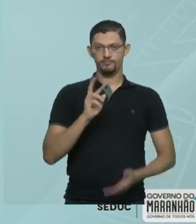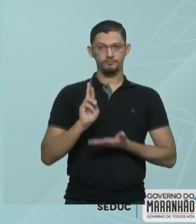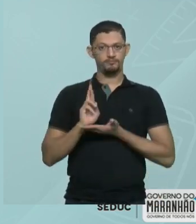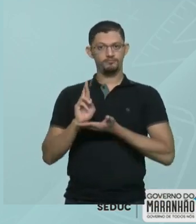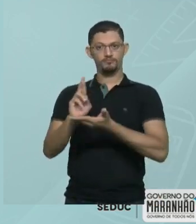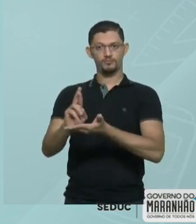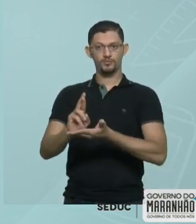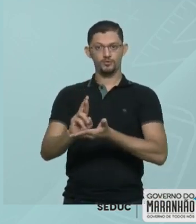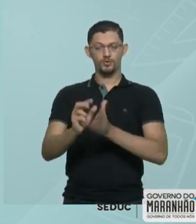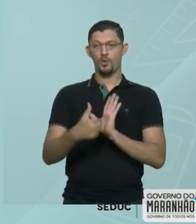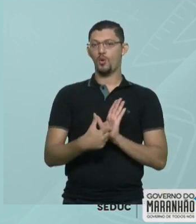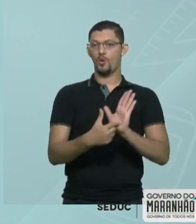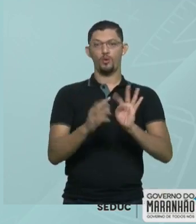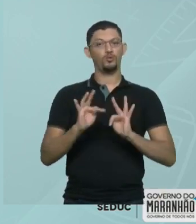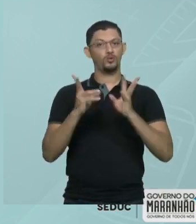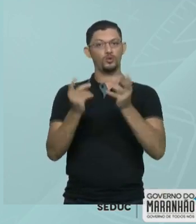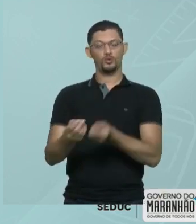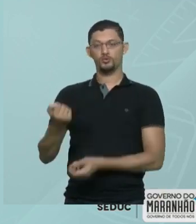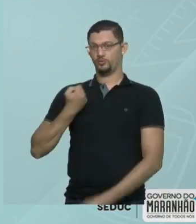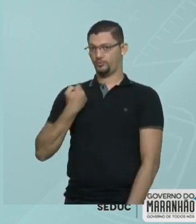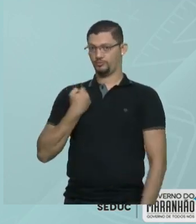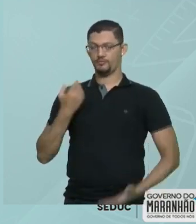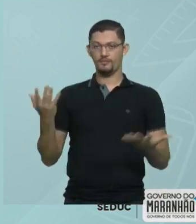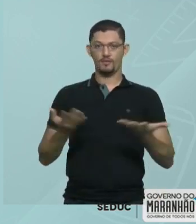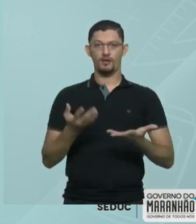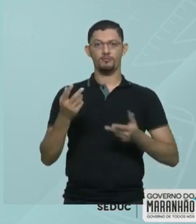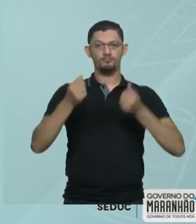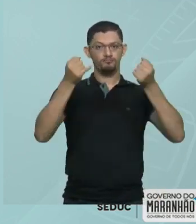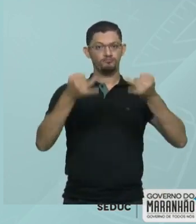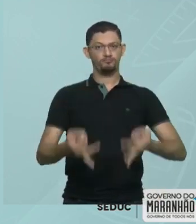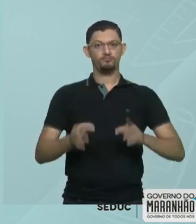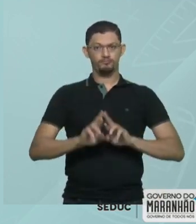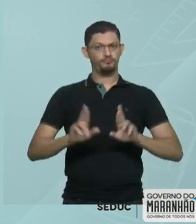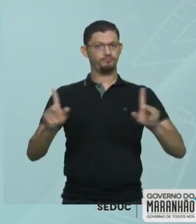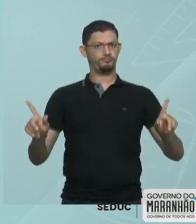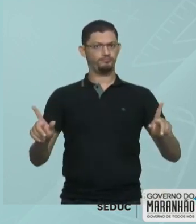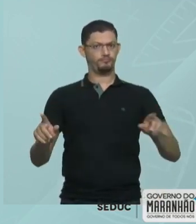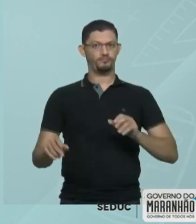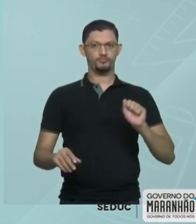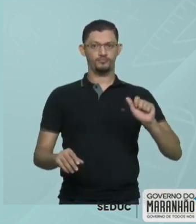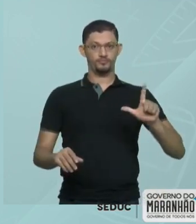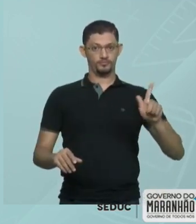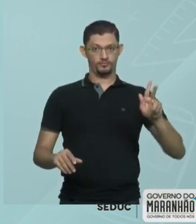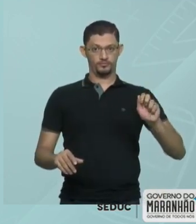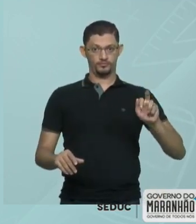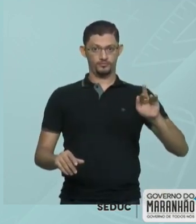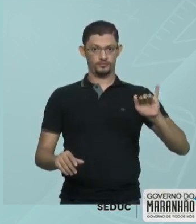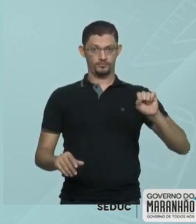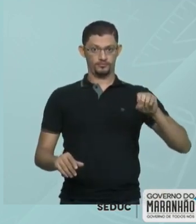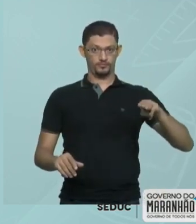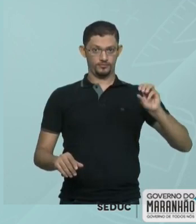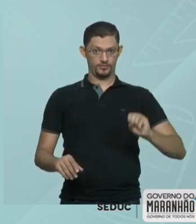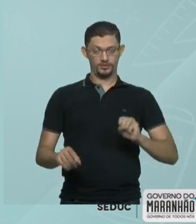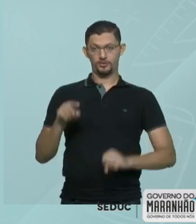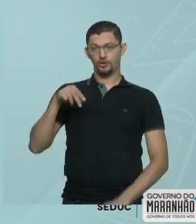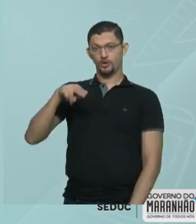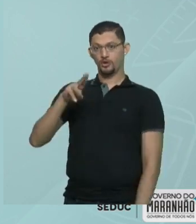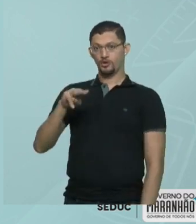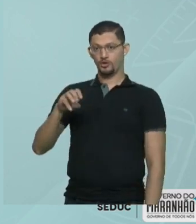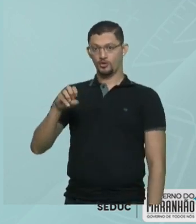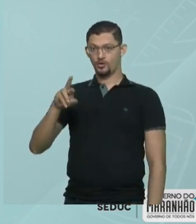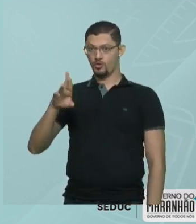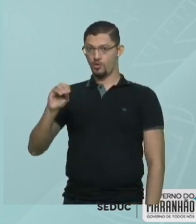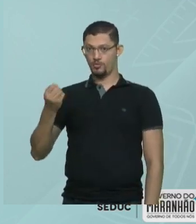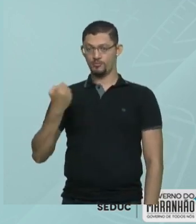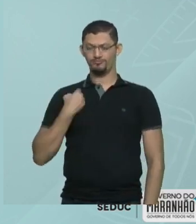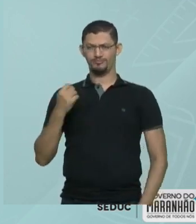todos os números. A gente vai já falar da diferença de algarismo e número. Que muita